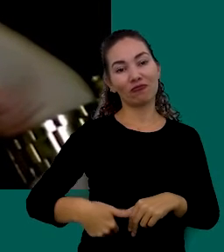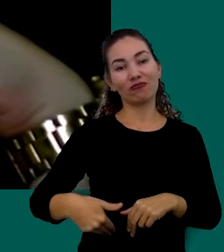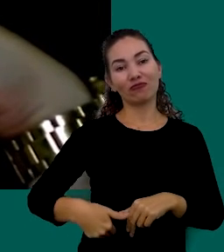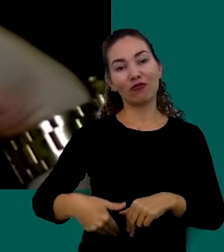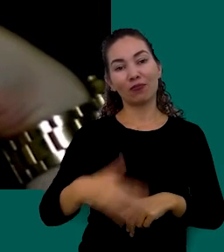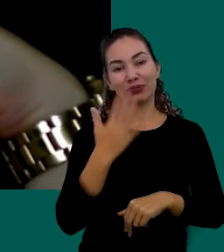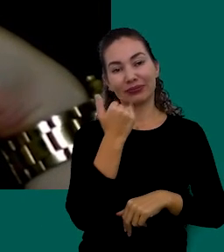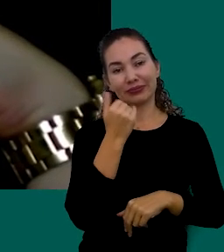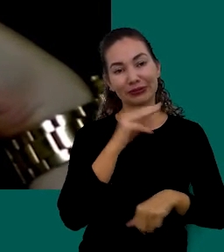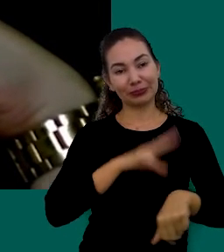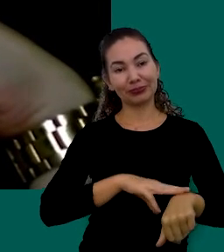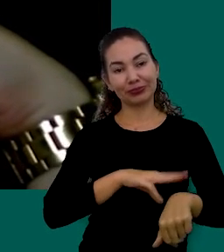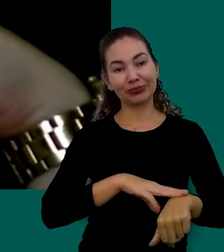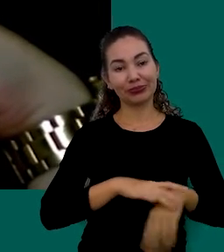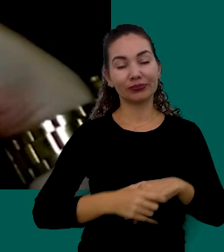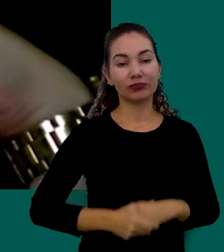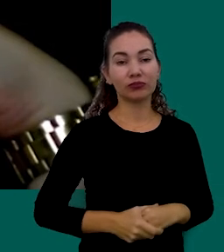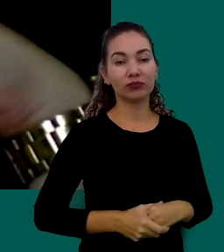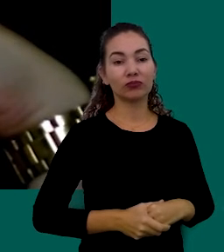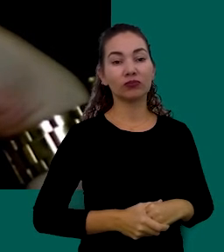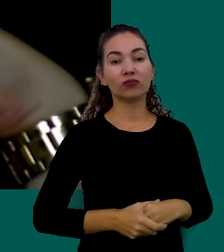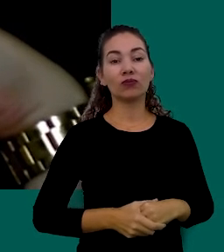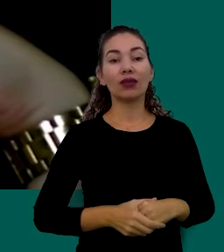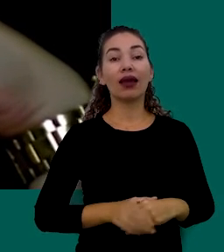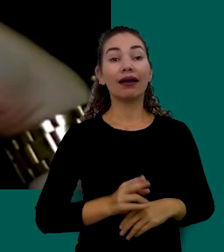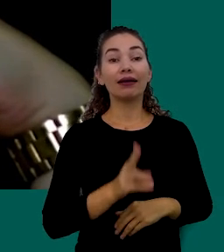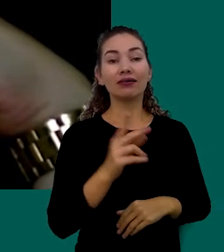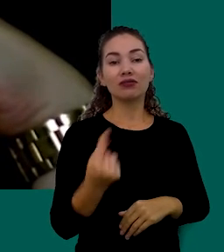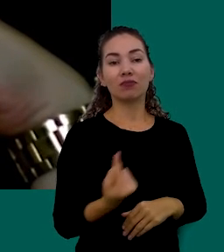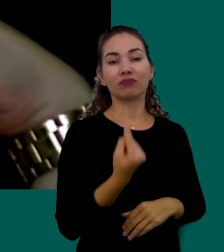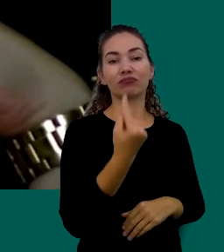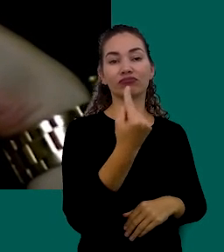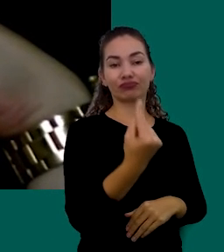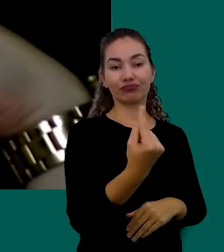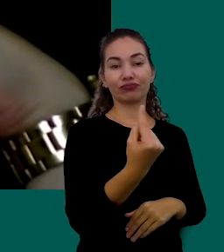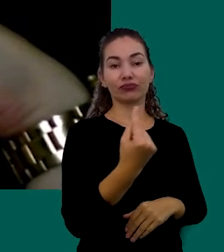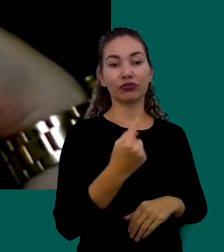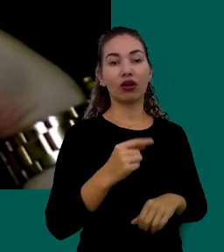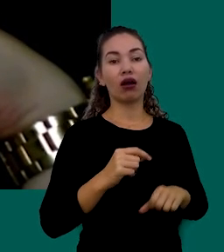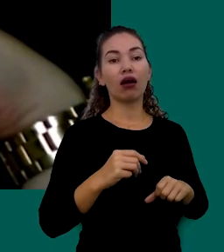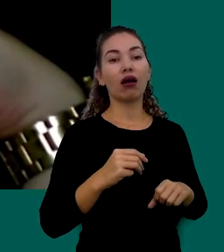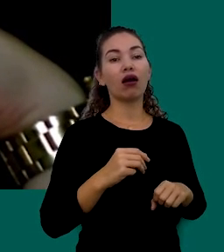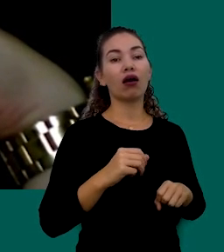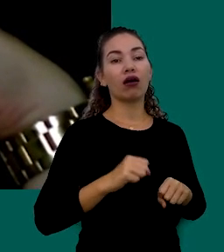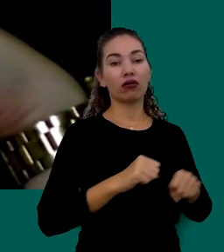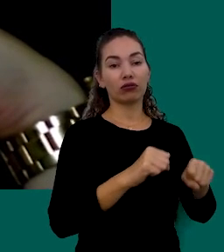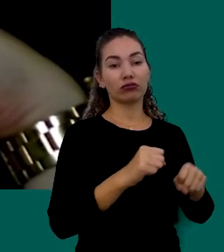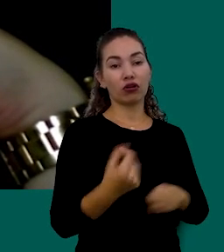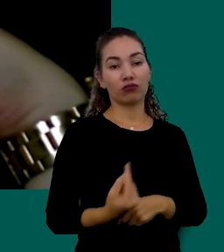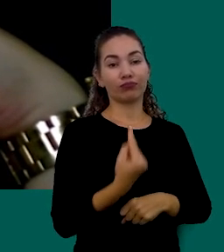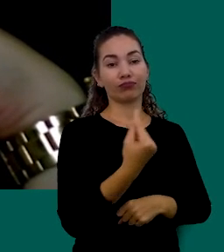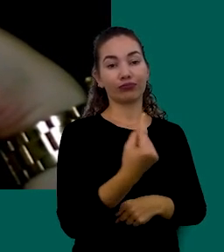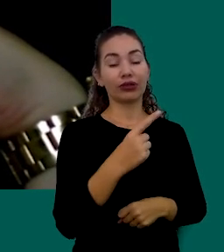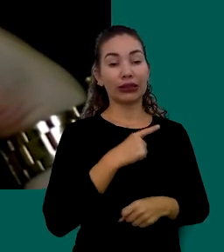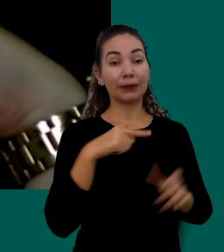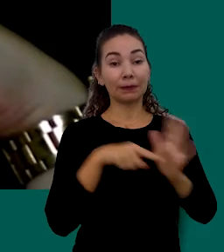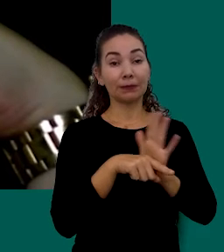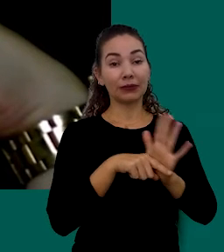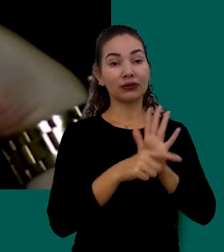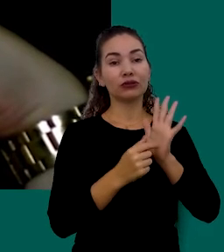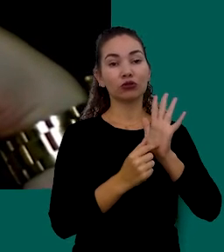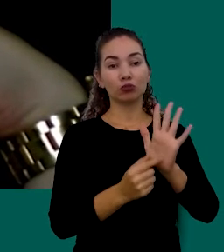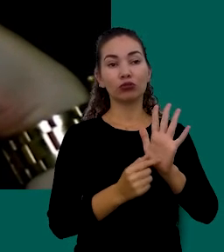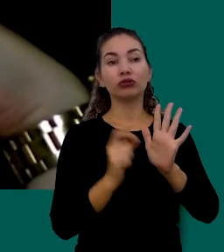E Sempre Vá Sozinho Tem Várias Pesquisas Científicas Que Mostram